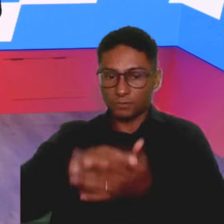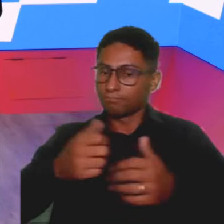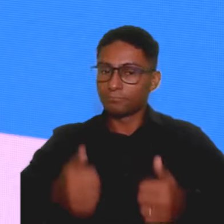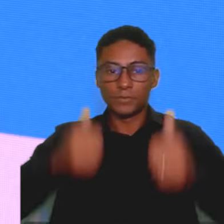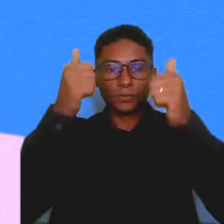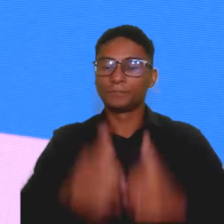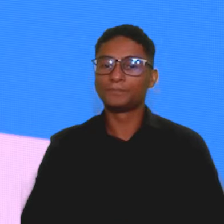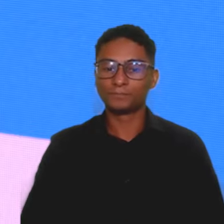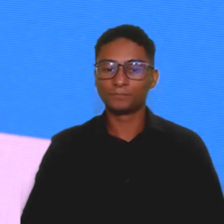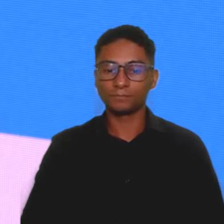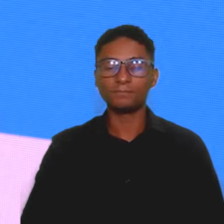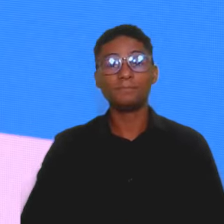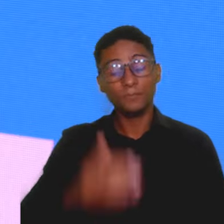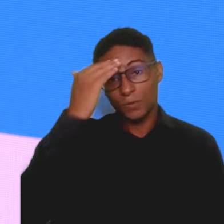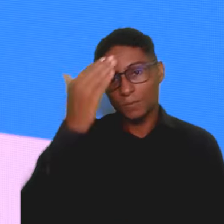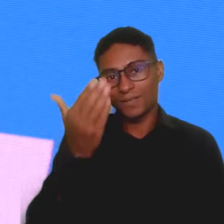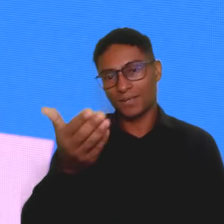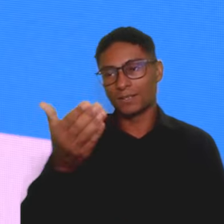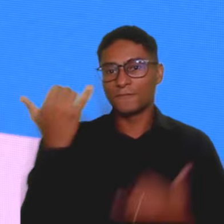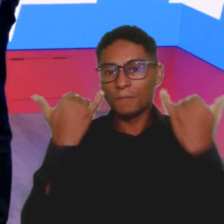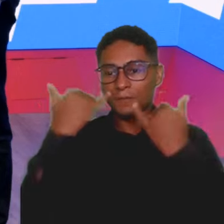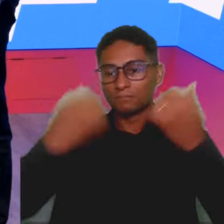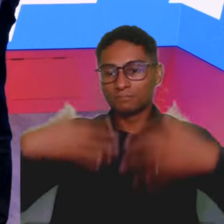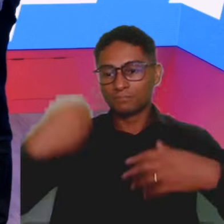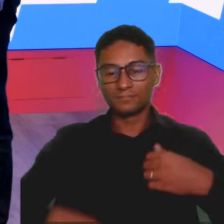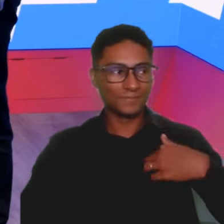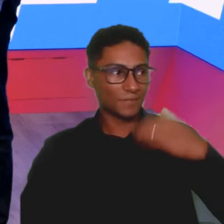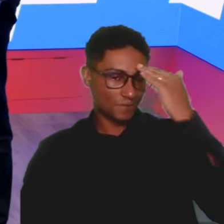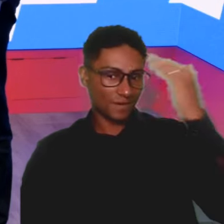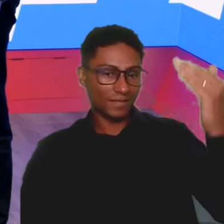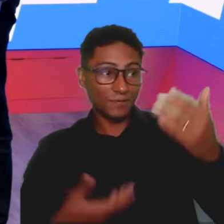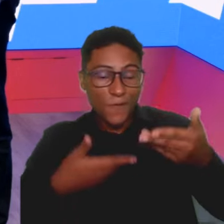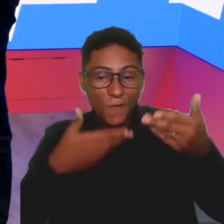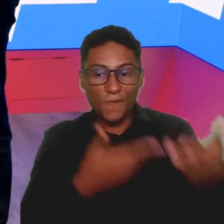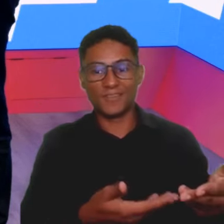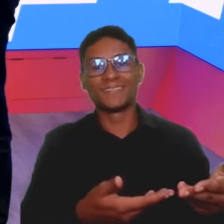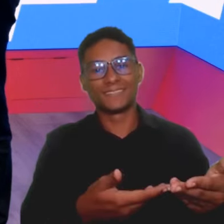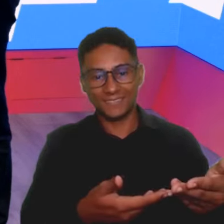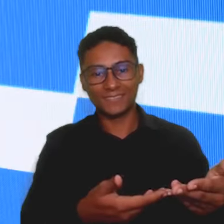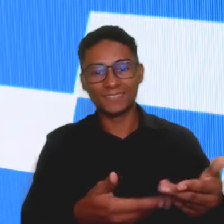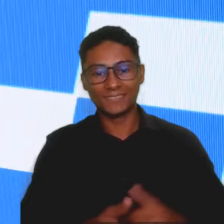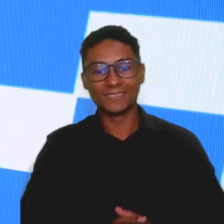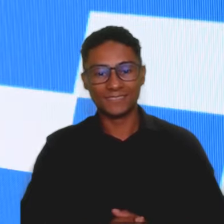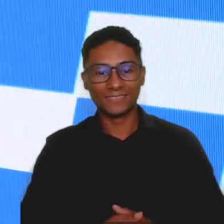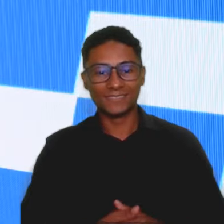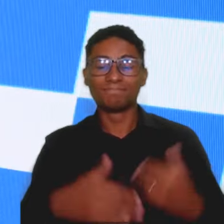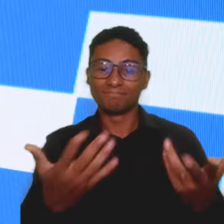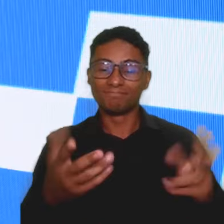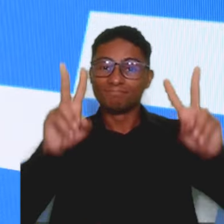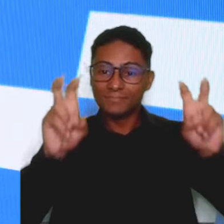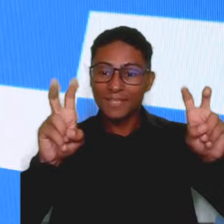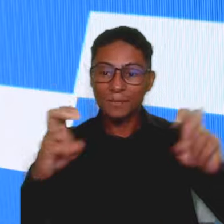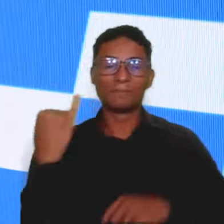empresa. Natal, muito obrigada pelas informações. Eu que agradeço o convite, principalmente para conversarmos de